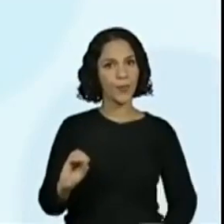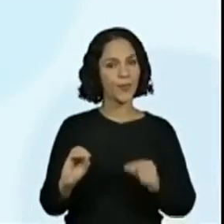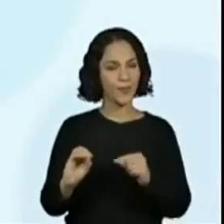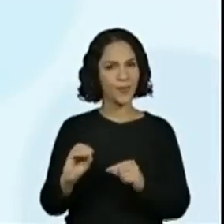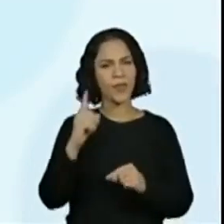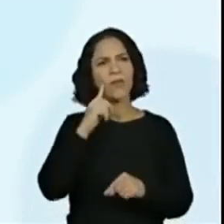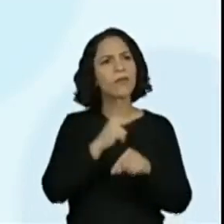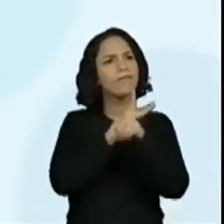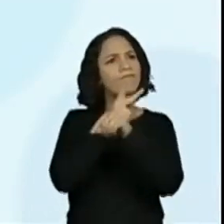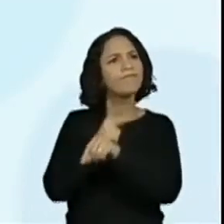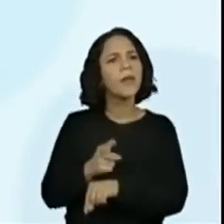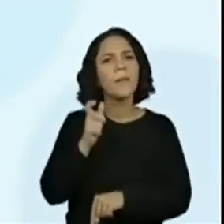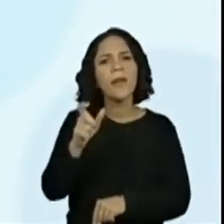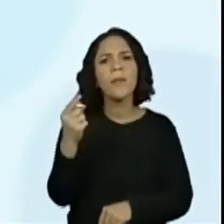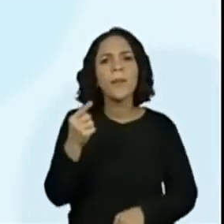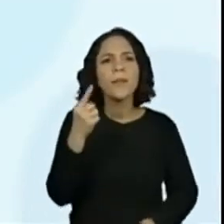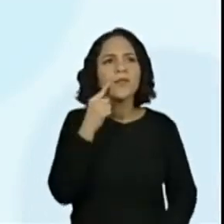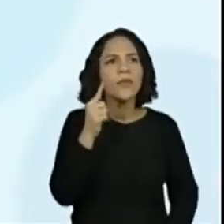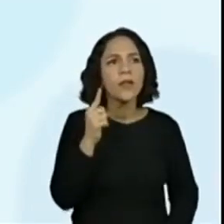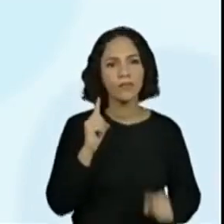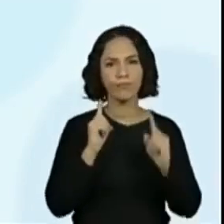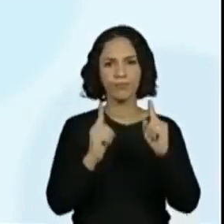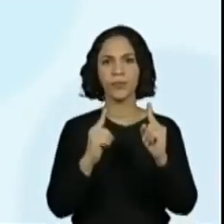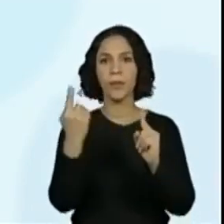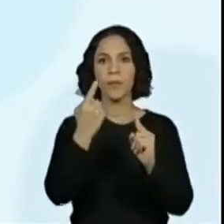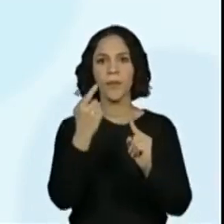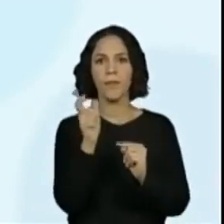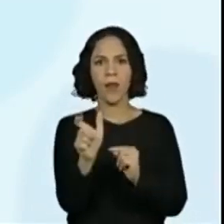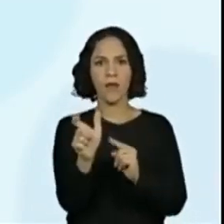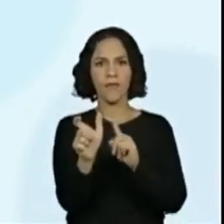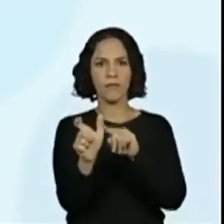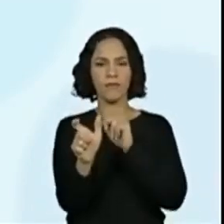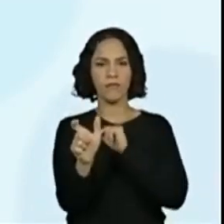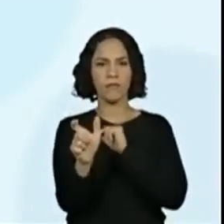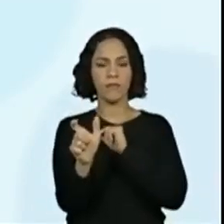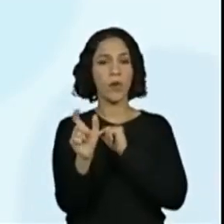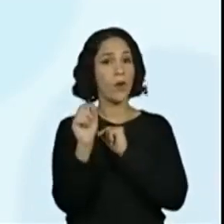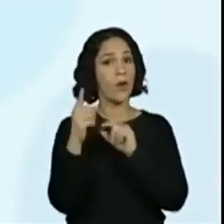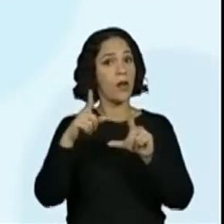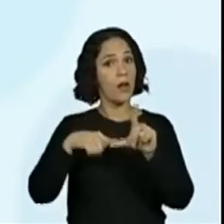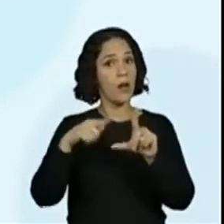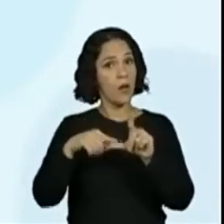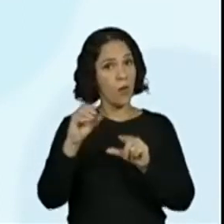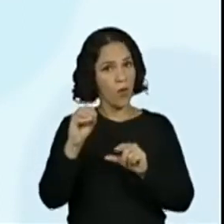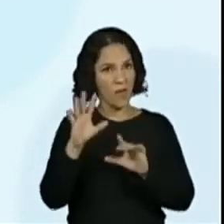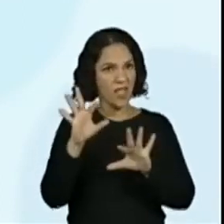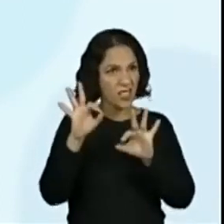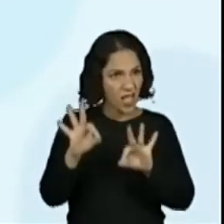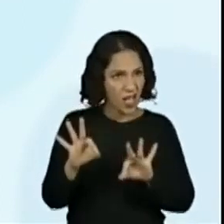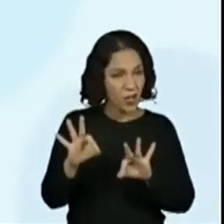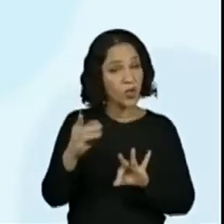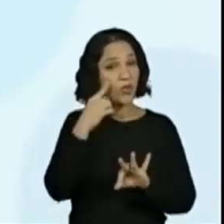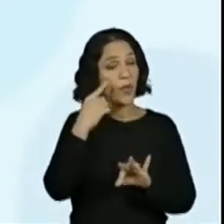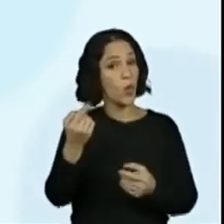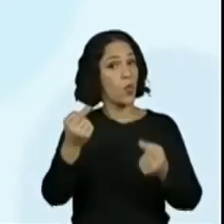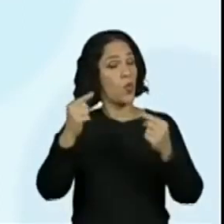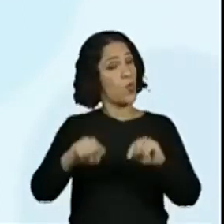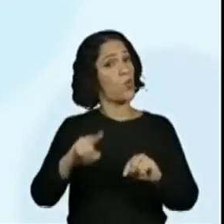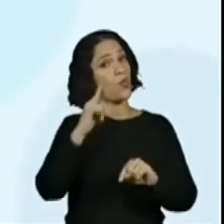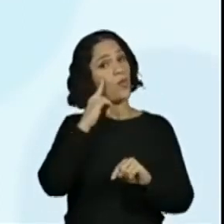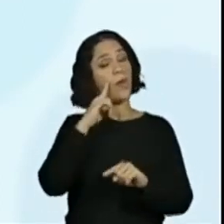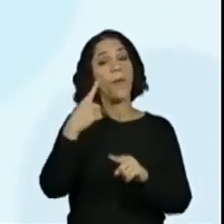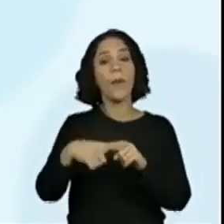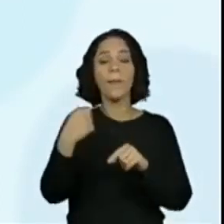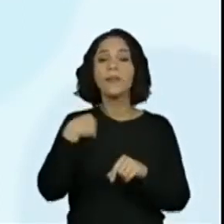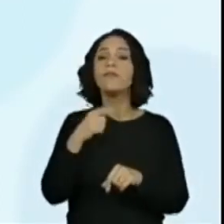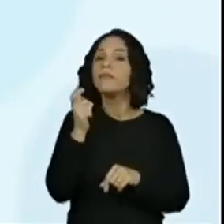onde está a primeira palavra. Aqui termina a primeira palavra. Eu tenho a letra O, mas eu não posso parar aqui. Eu preciso confirmar se é a outra. Sim, porque a gente tem